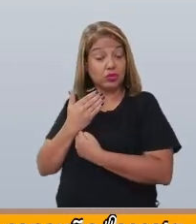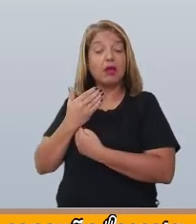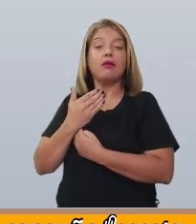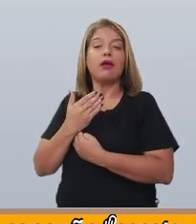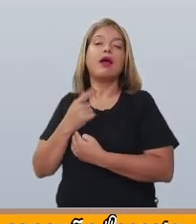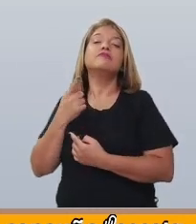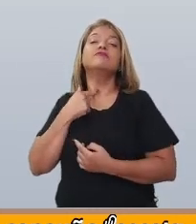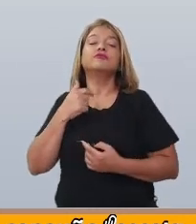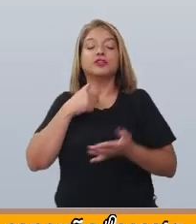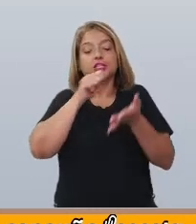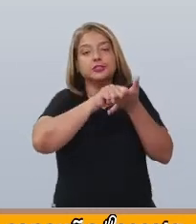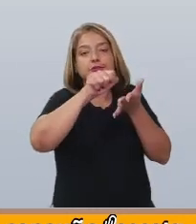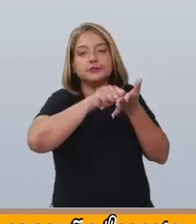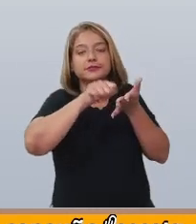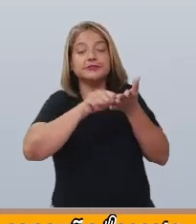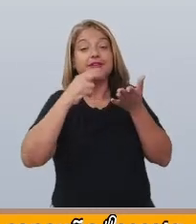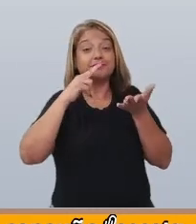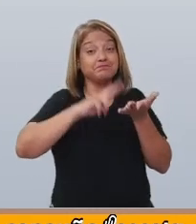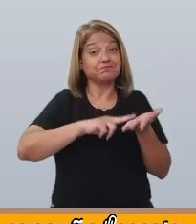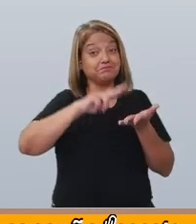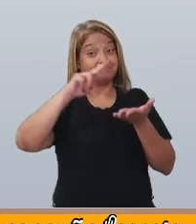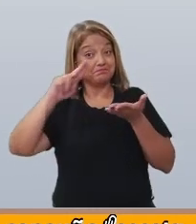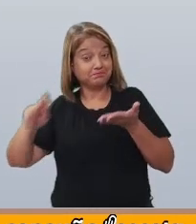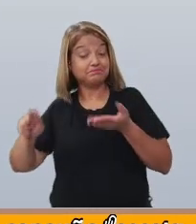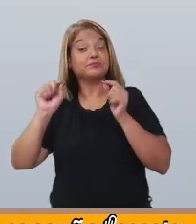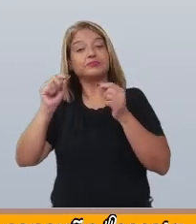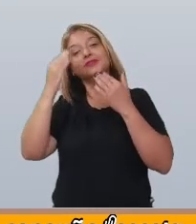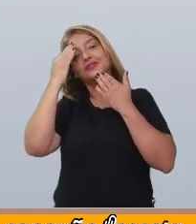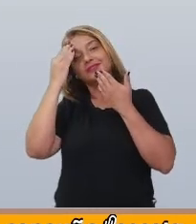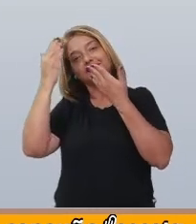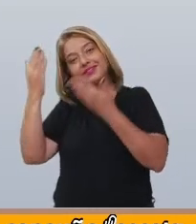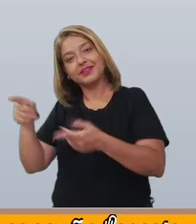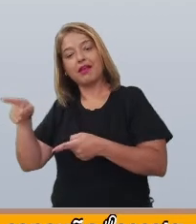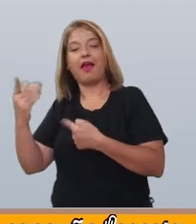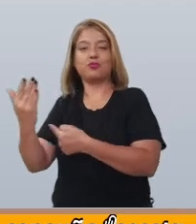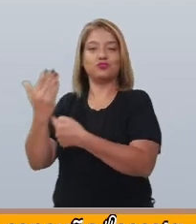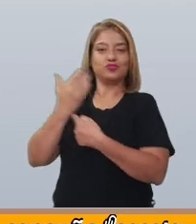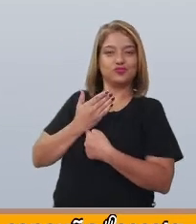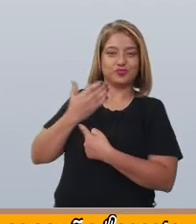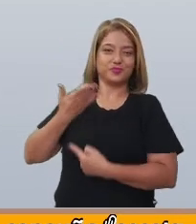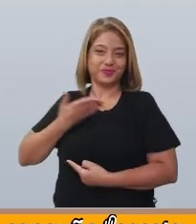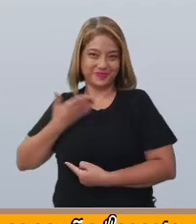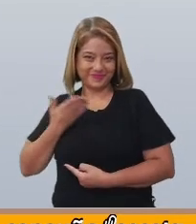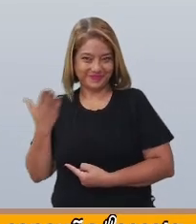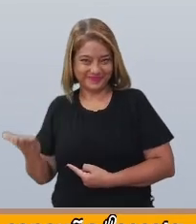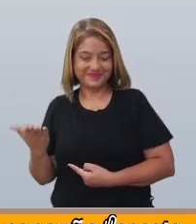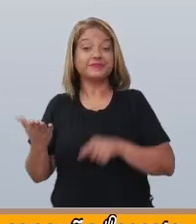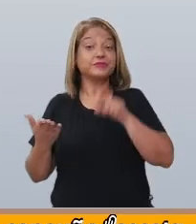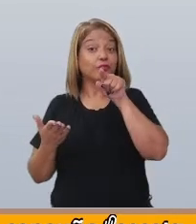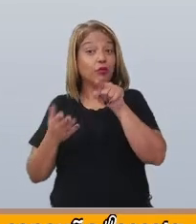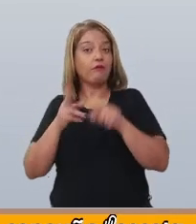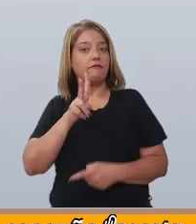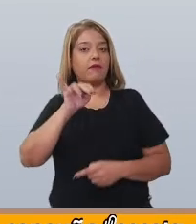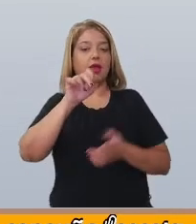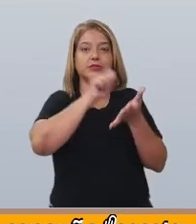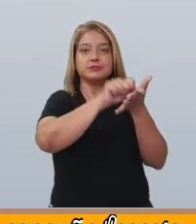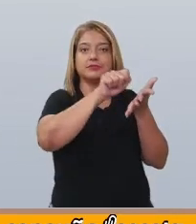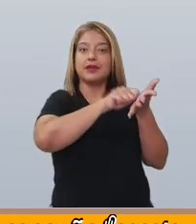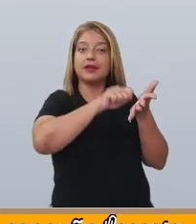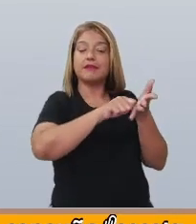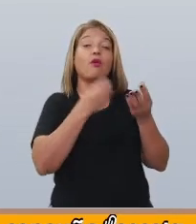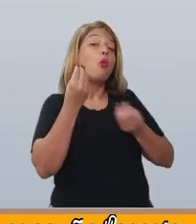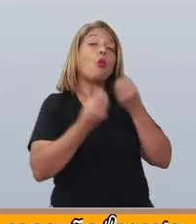escrever uma carta agradecendo a ajuda do amigo. Escreva a carta de